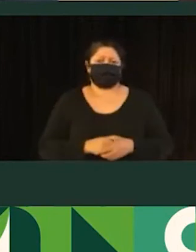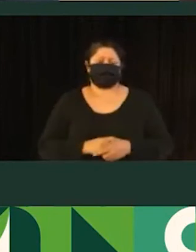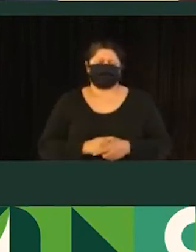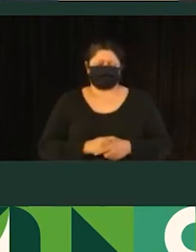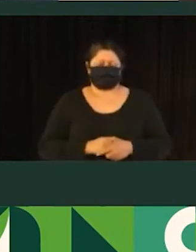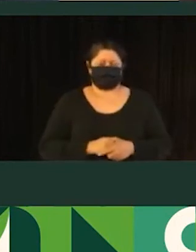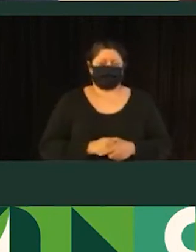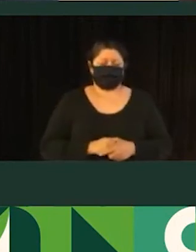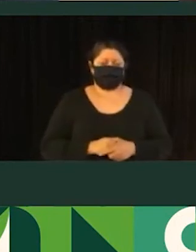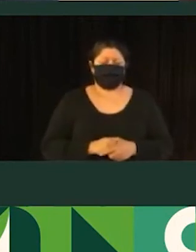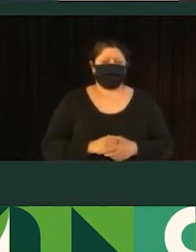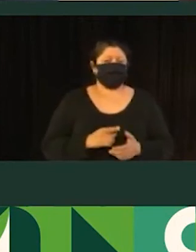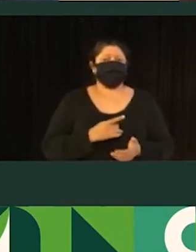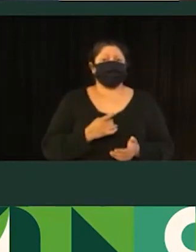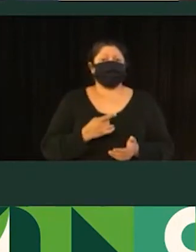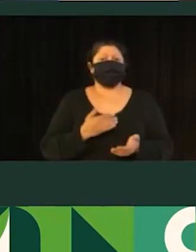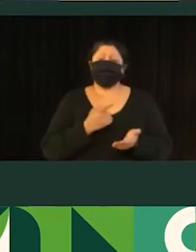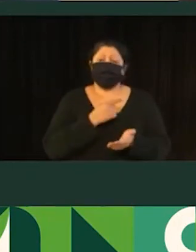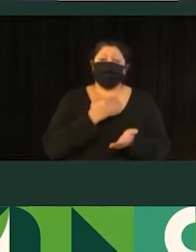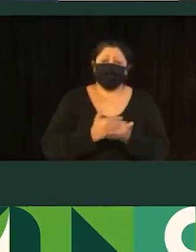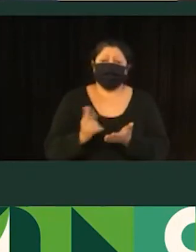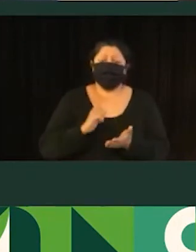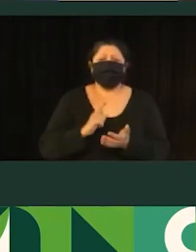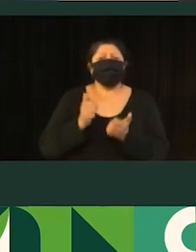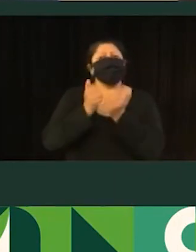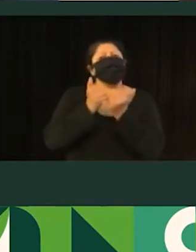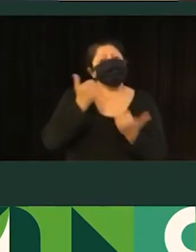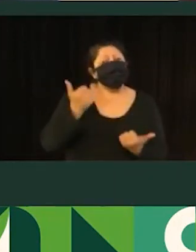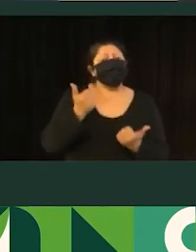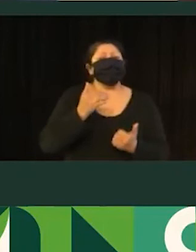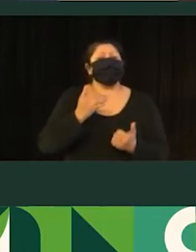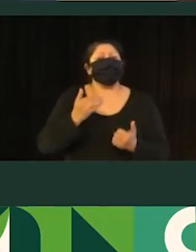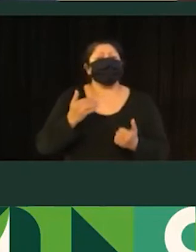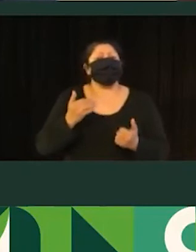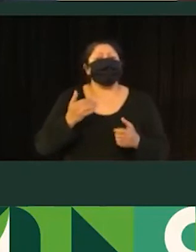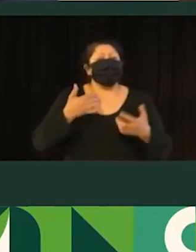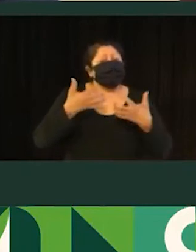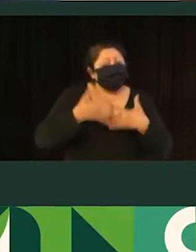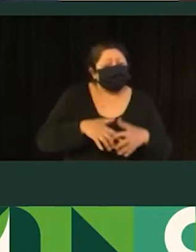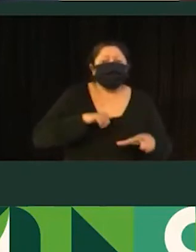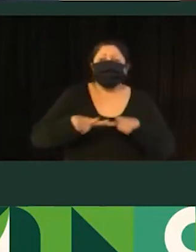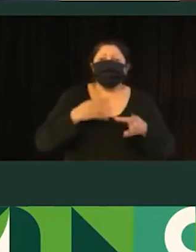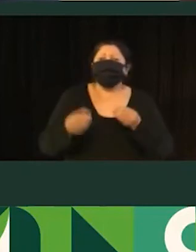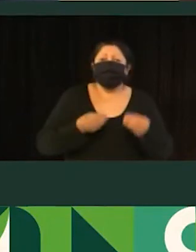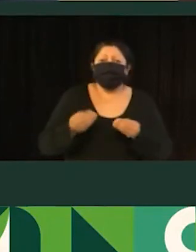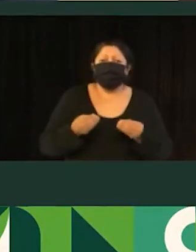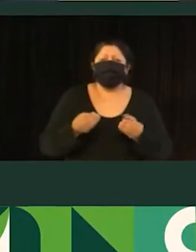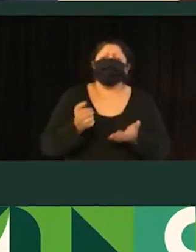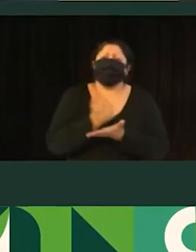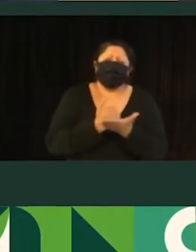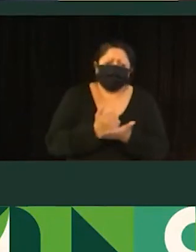Então, a partir disso, canoas têm diretrizes físicas e funcionais, uma base de dados extensa, georreferenciada, podendo